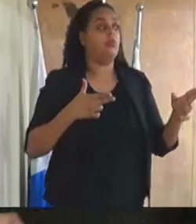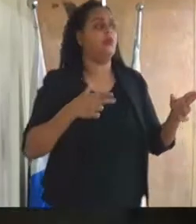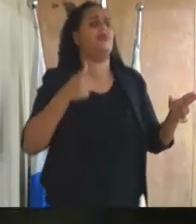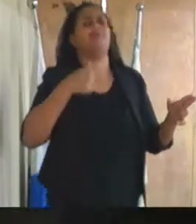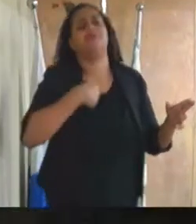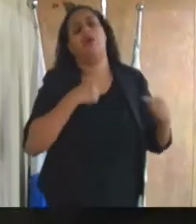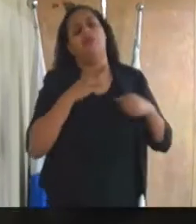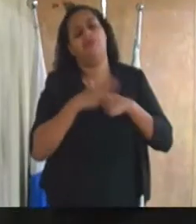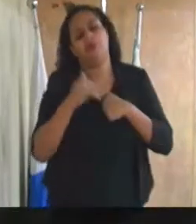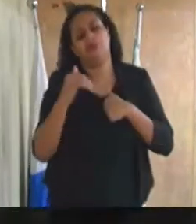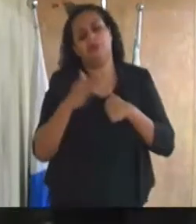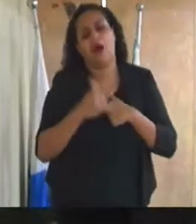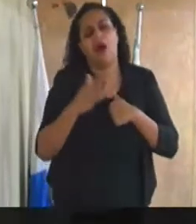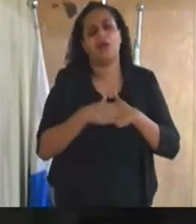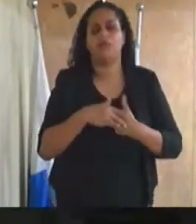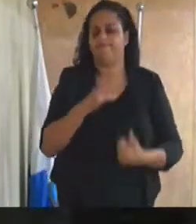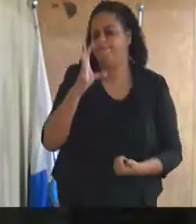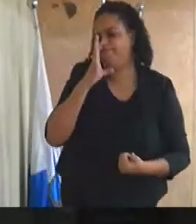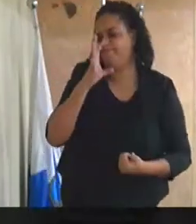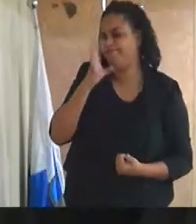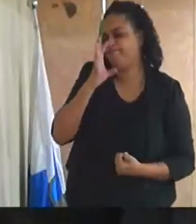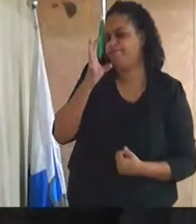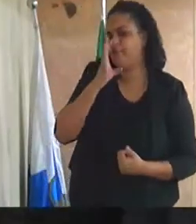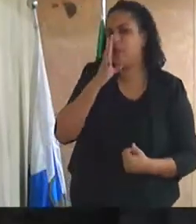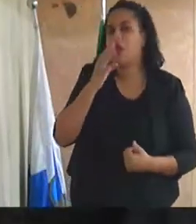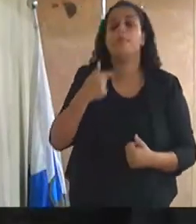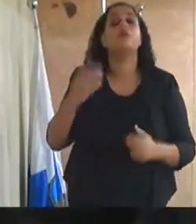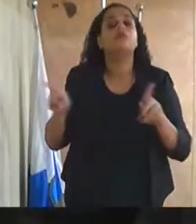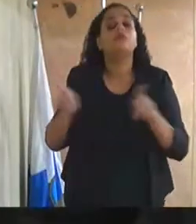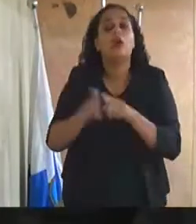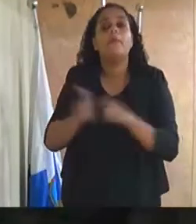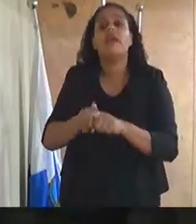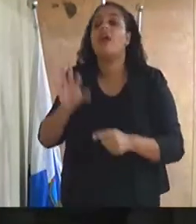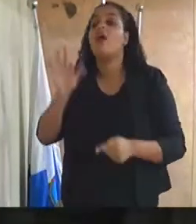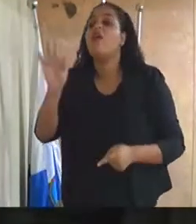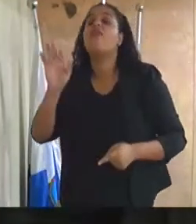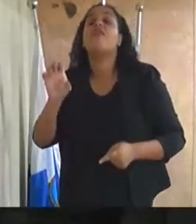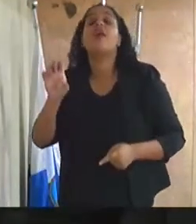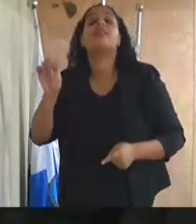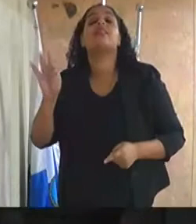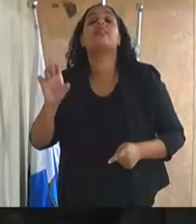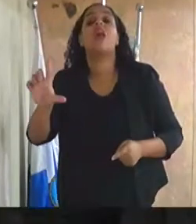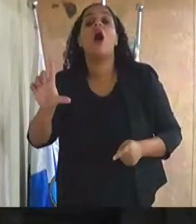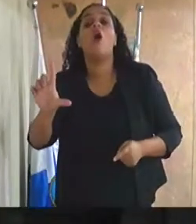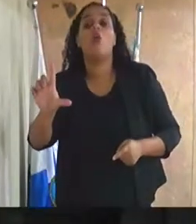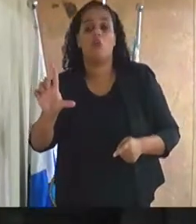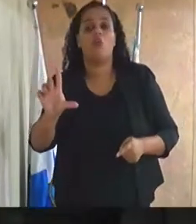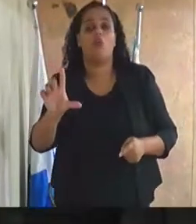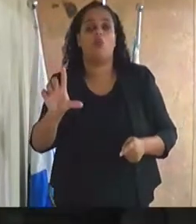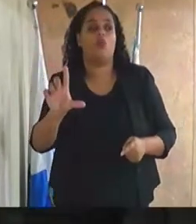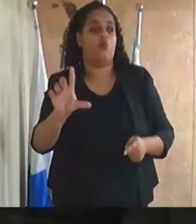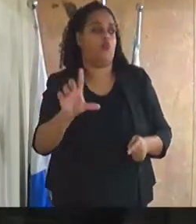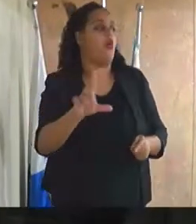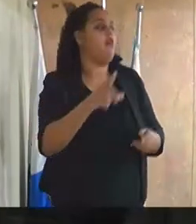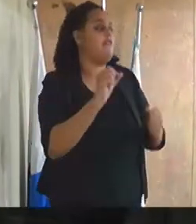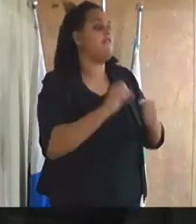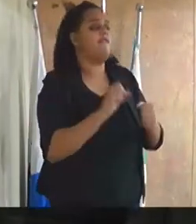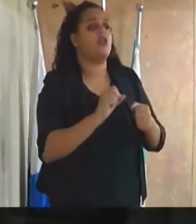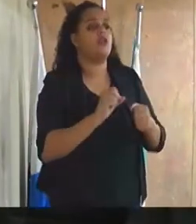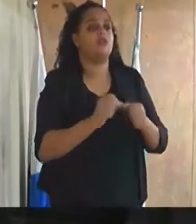carinho e maior admiração pelo meu amigo Feital, que ele foi muito inábil nessa colocação que ele fez.